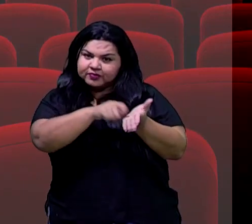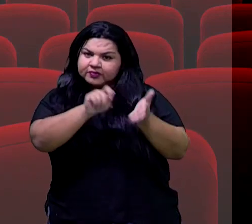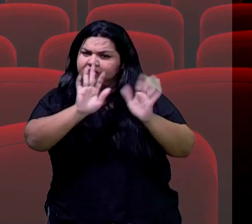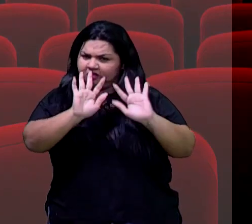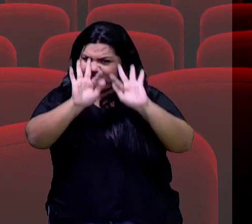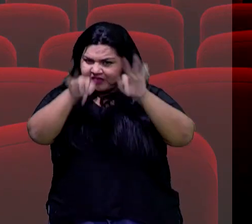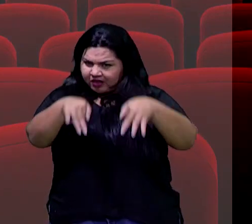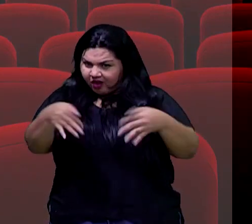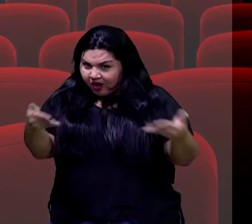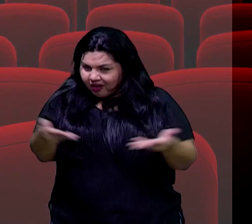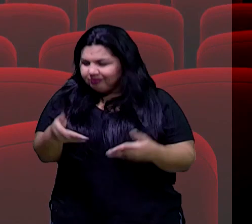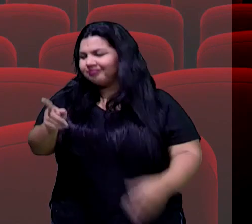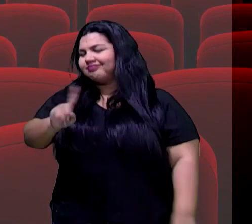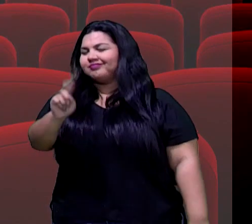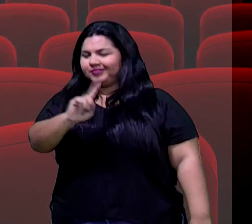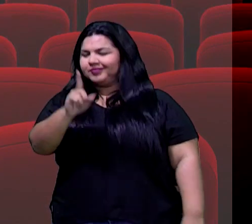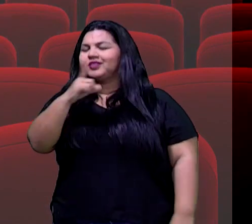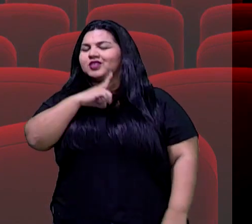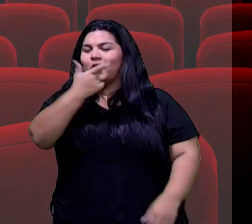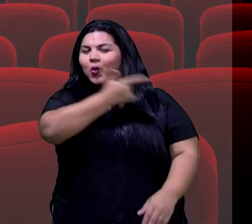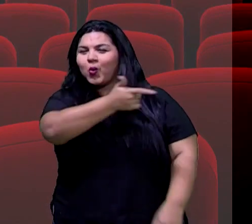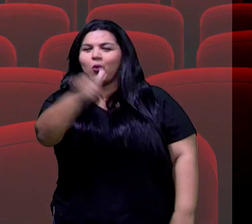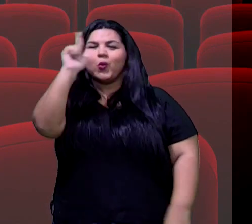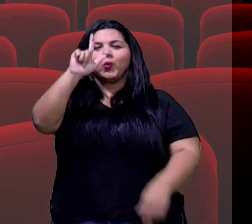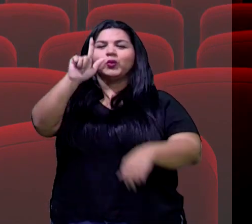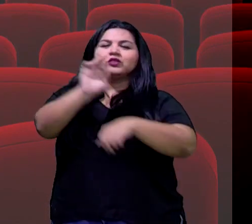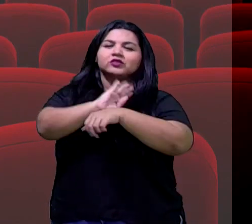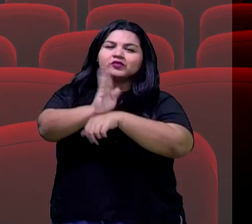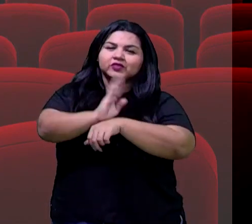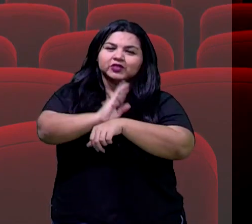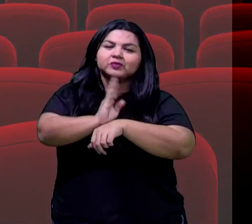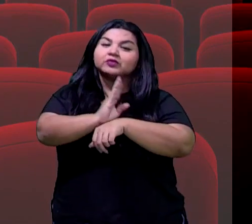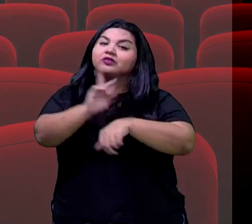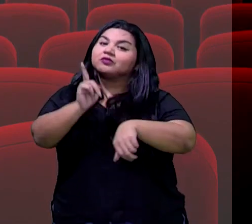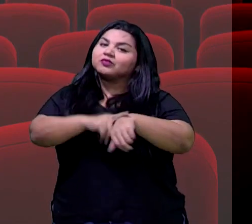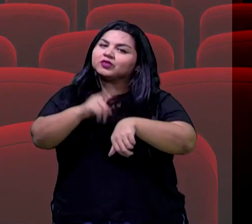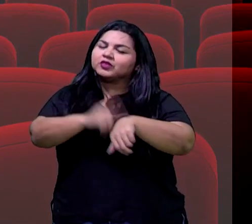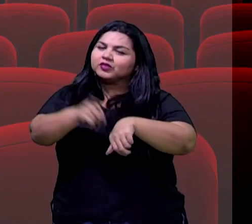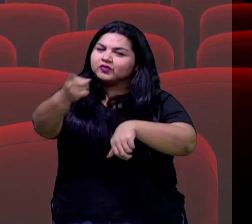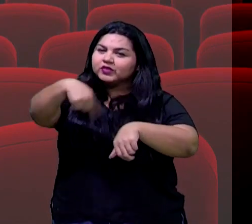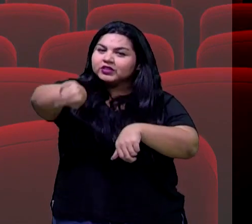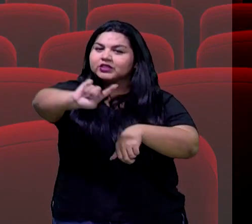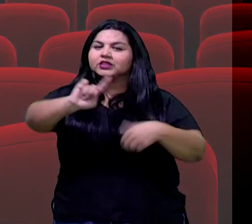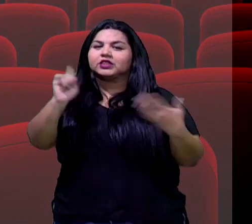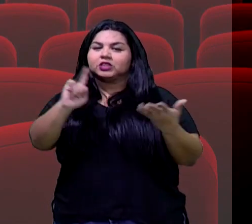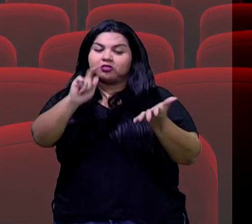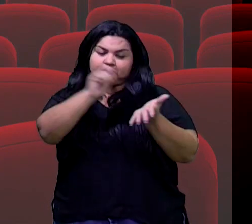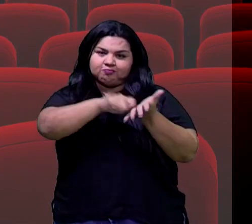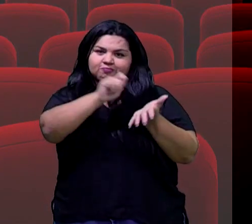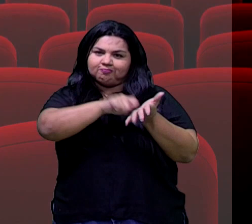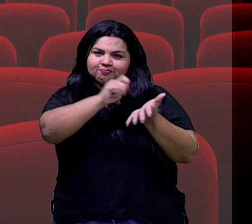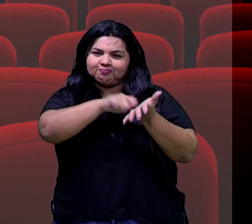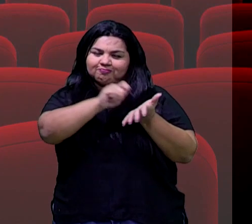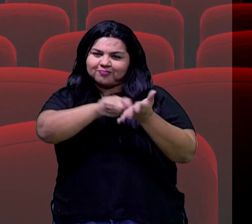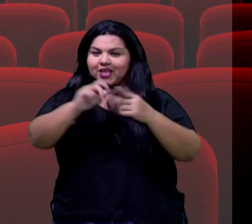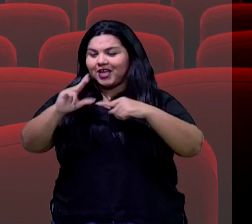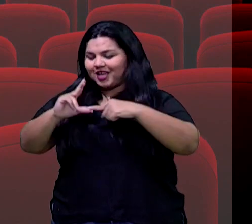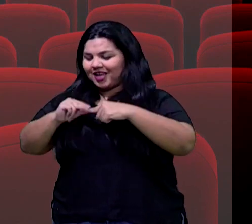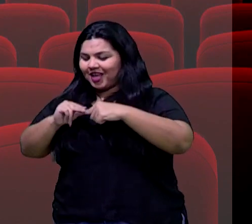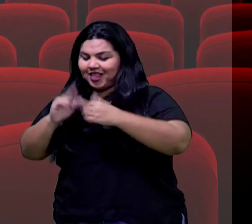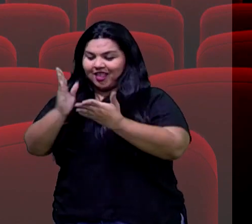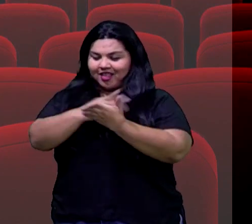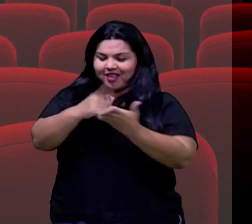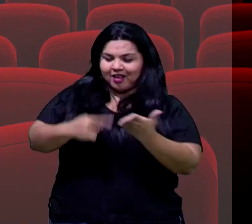acaba por aí. A gente tem outras sugestões de filme também, então é nesse momento que você pega aí o caderno e a caneta e